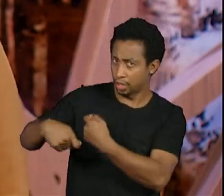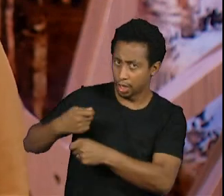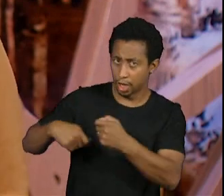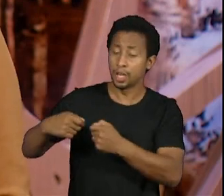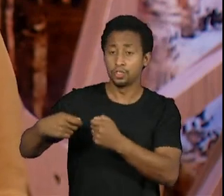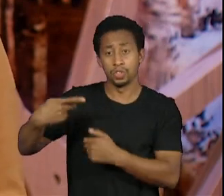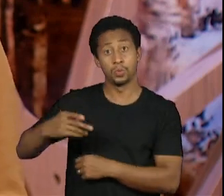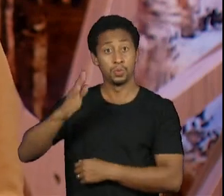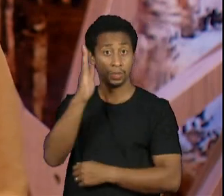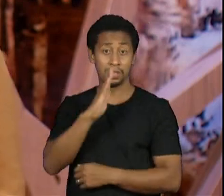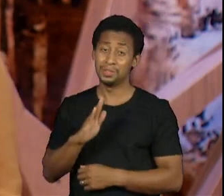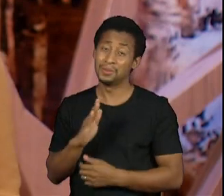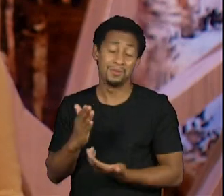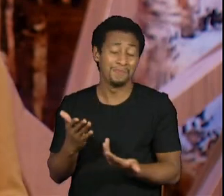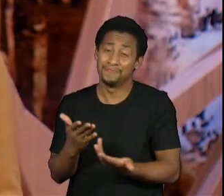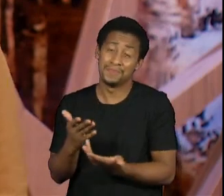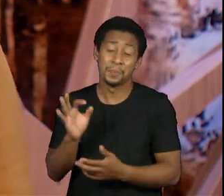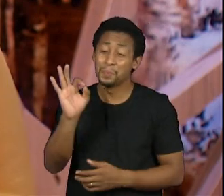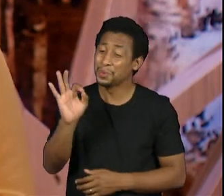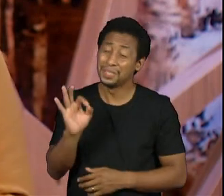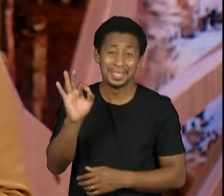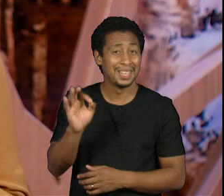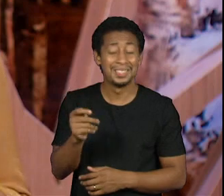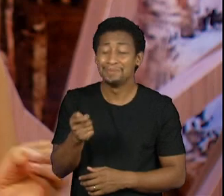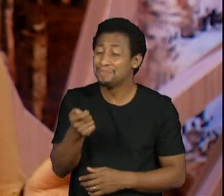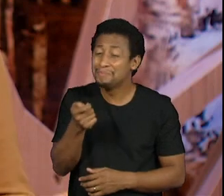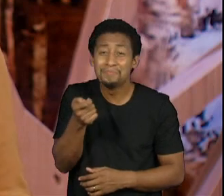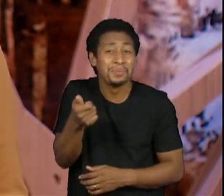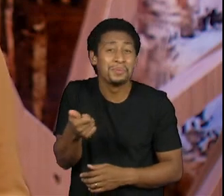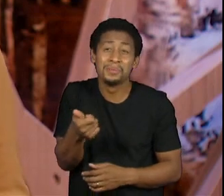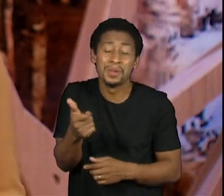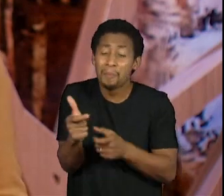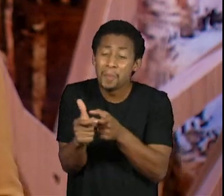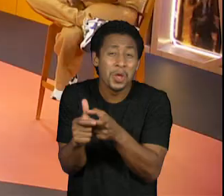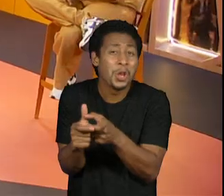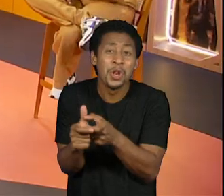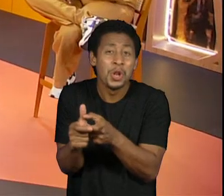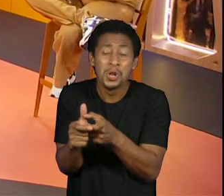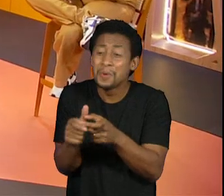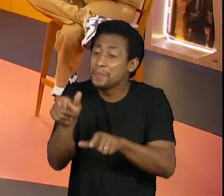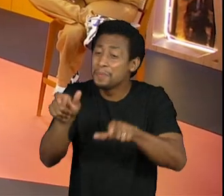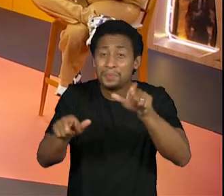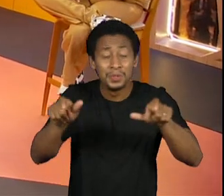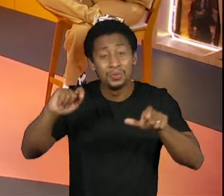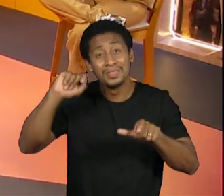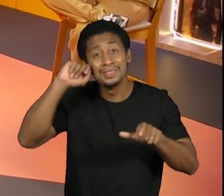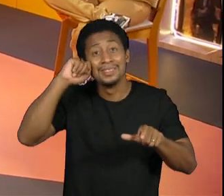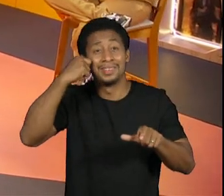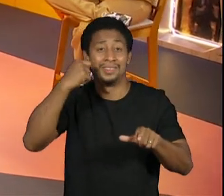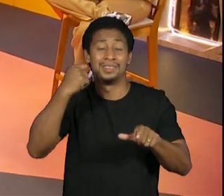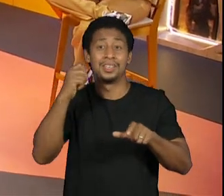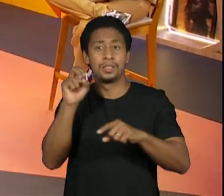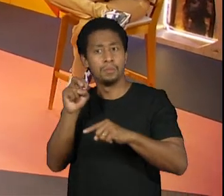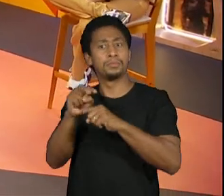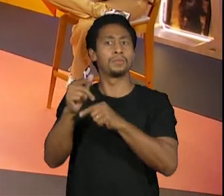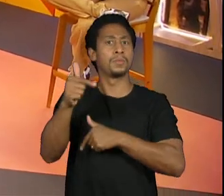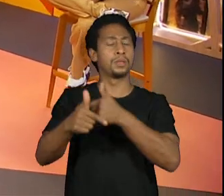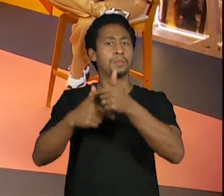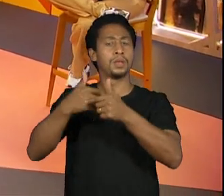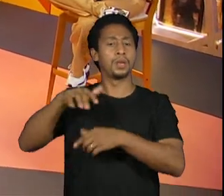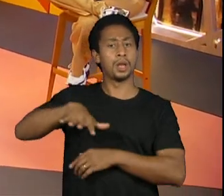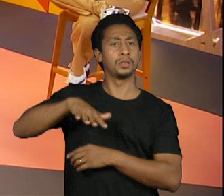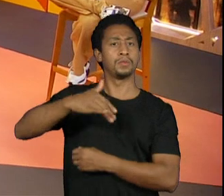negras em porcentagem são muito, muito... É muito, muito pequeno o número de pessoas negras que estão em cargos de chefia.